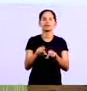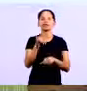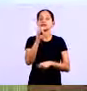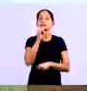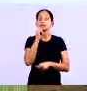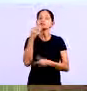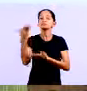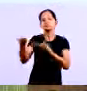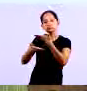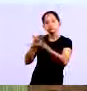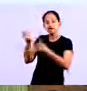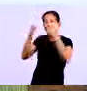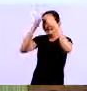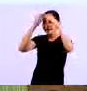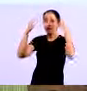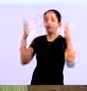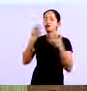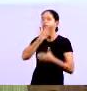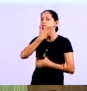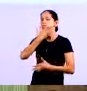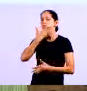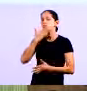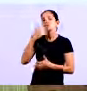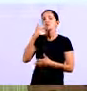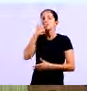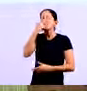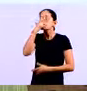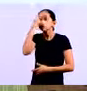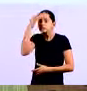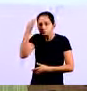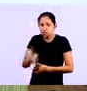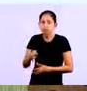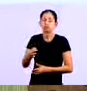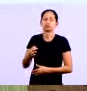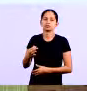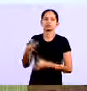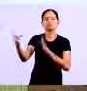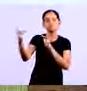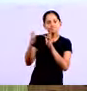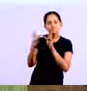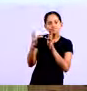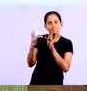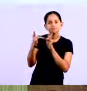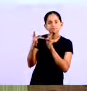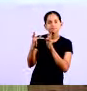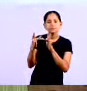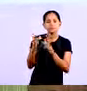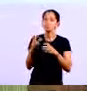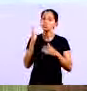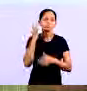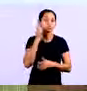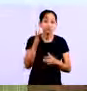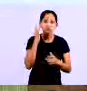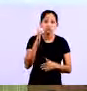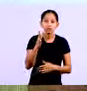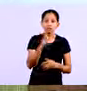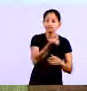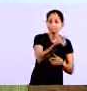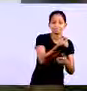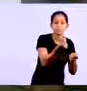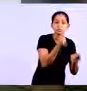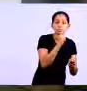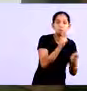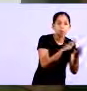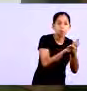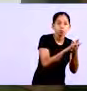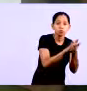relação transparente gera confiança. Exatamente, exatamente. Se eu sei que vou atrasar, não vou ter condição de pagar, e eu converso, o meu cliente